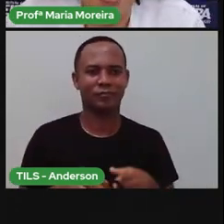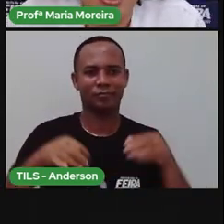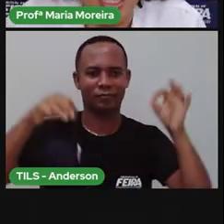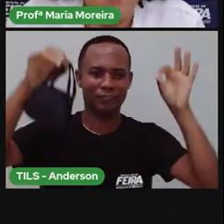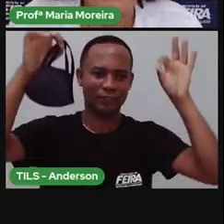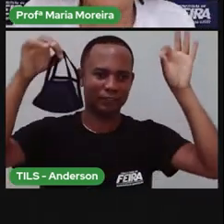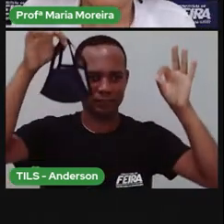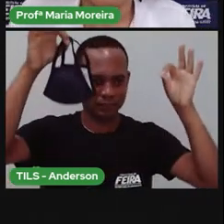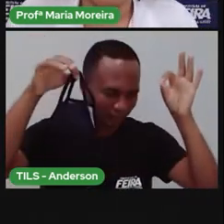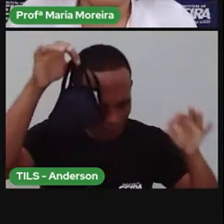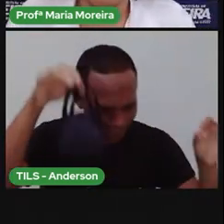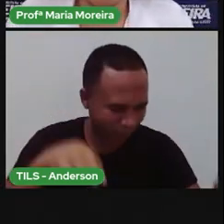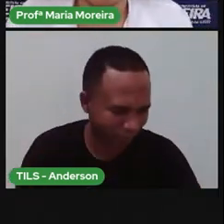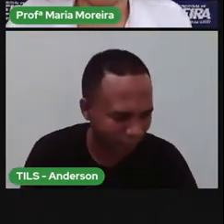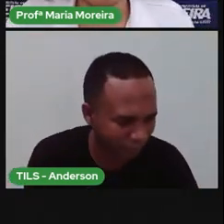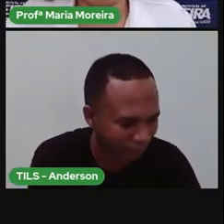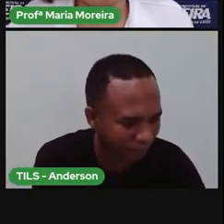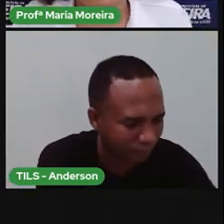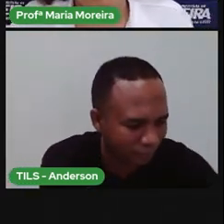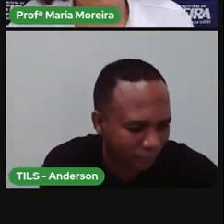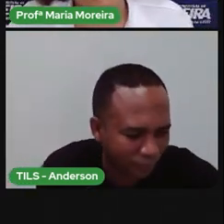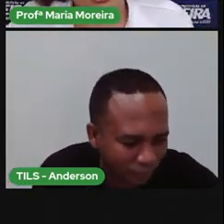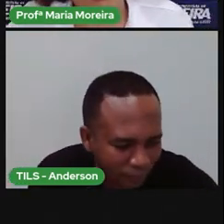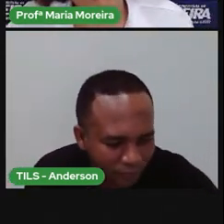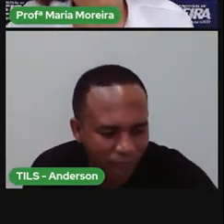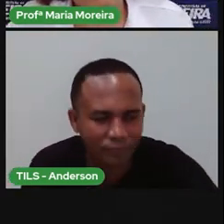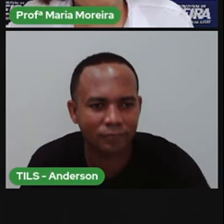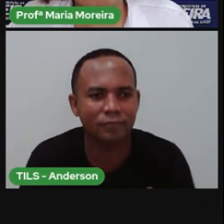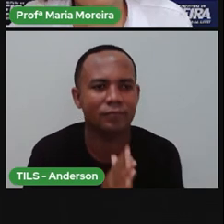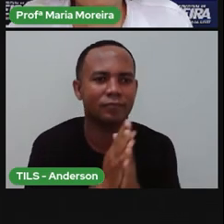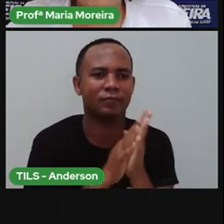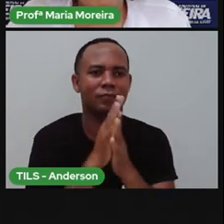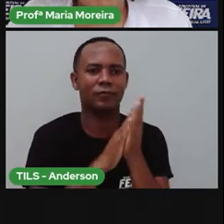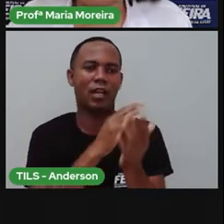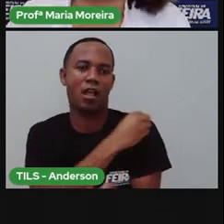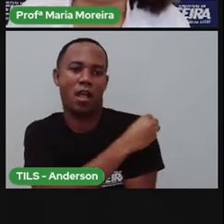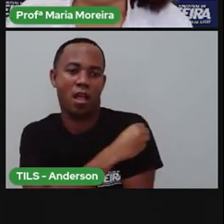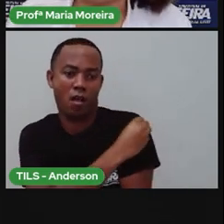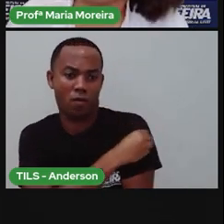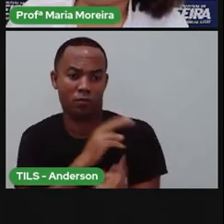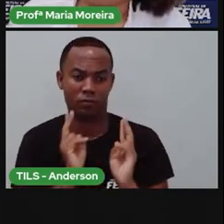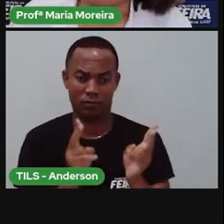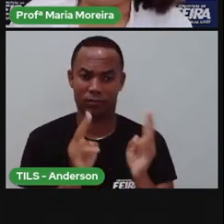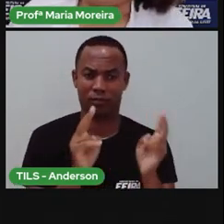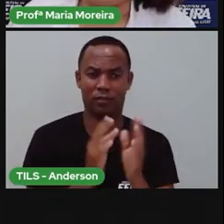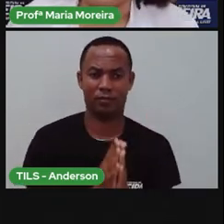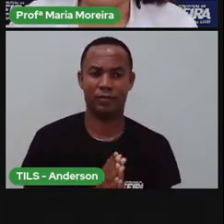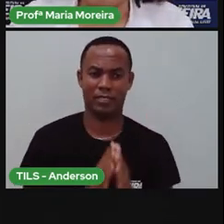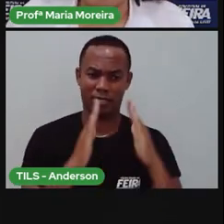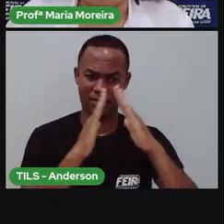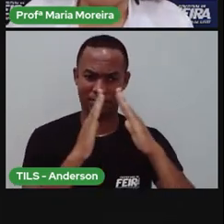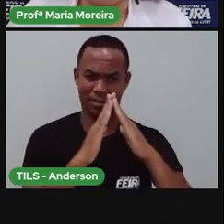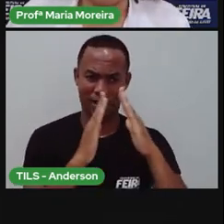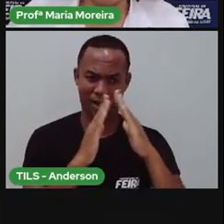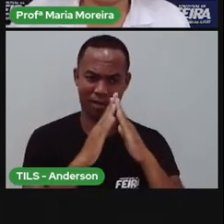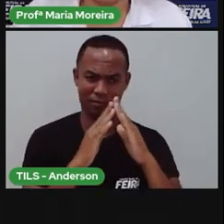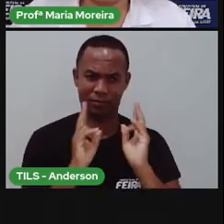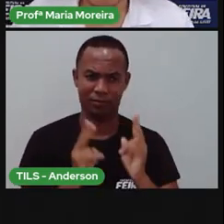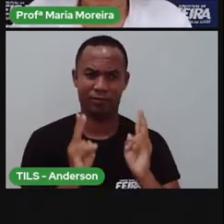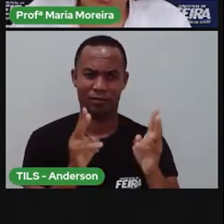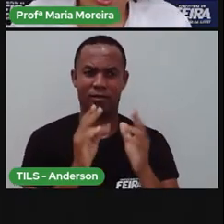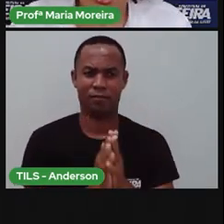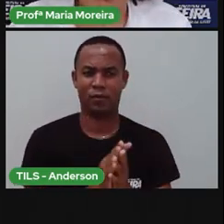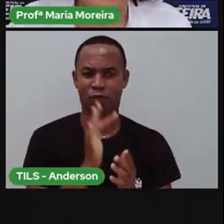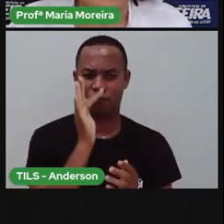câmera, tá? Lavem as mãos. Usem álcool em gel. Usem máscara. Fiquem bem guardadinhos, tá? Pra que em